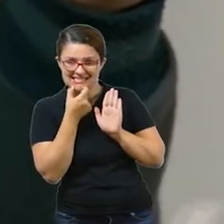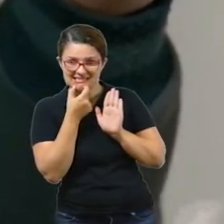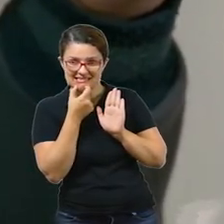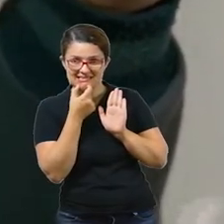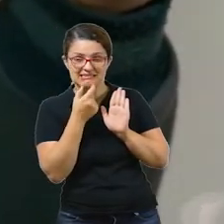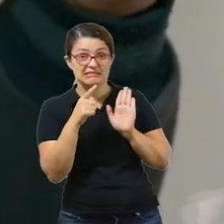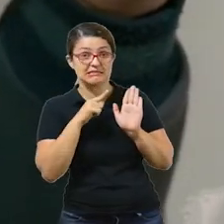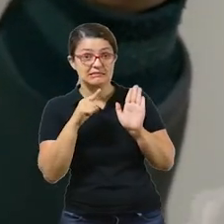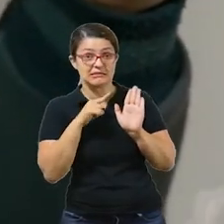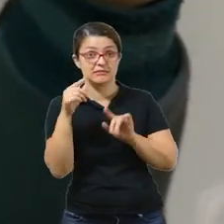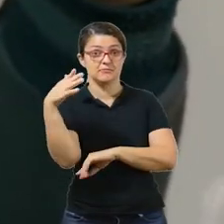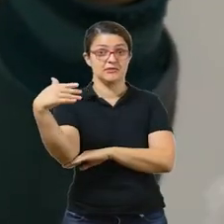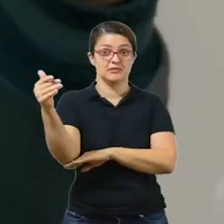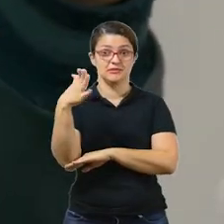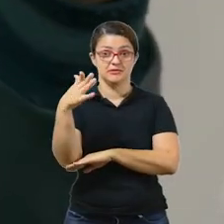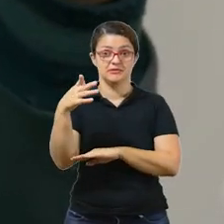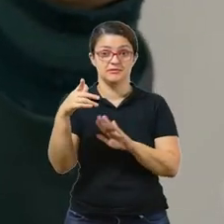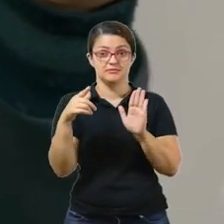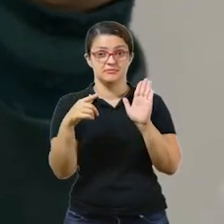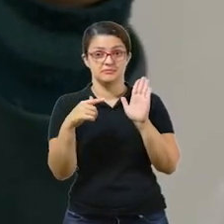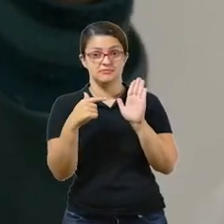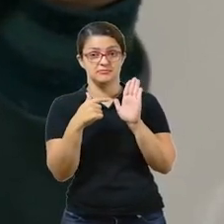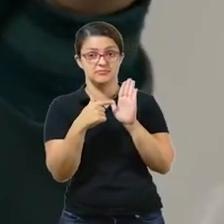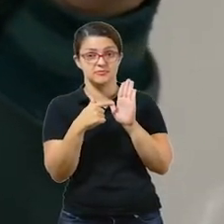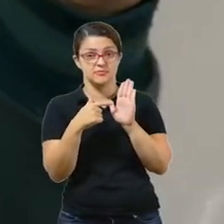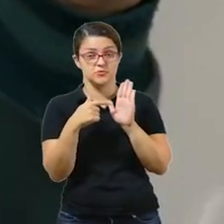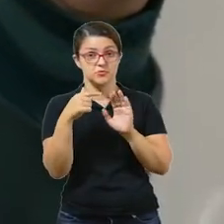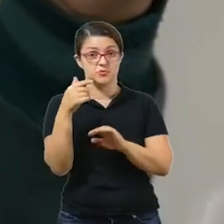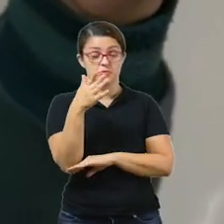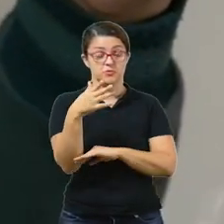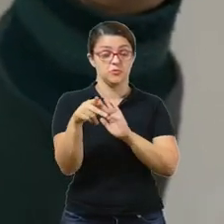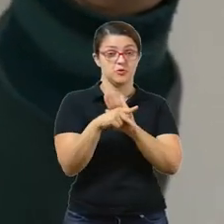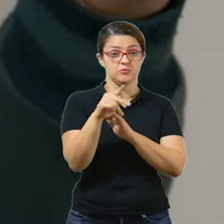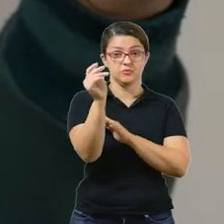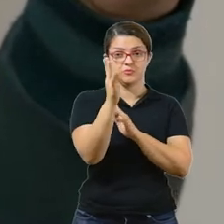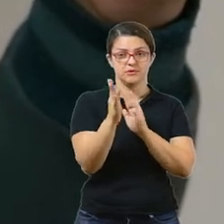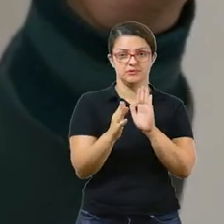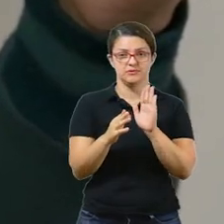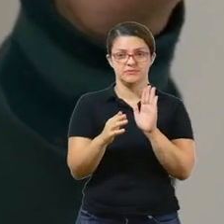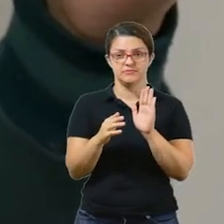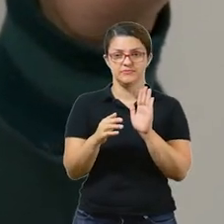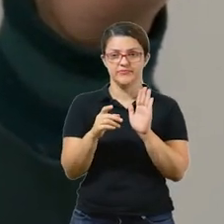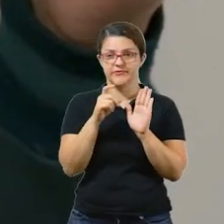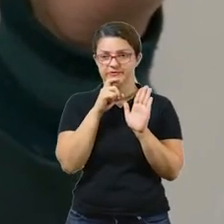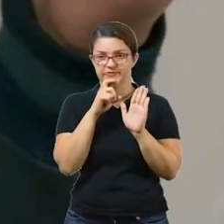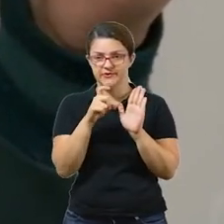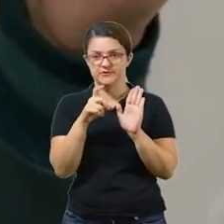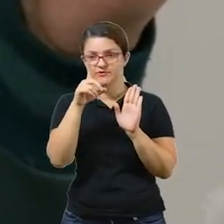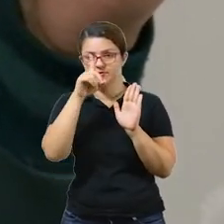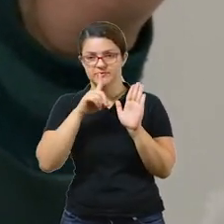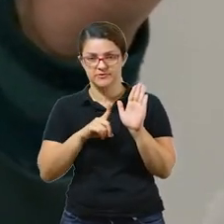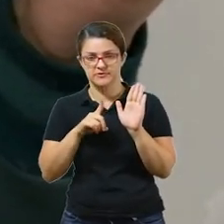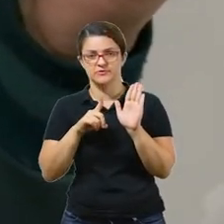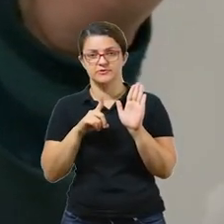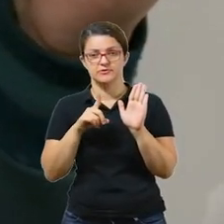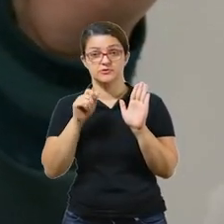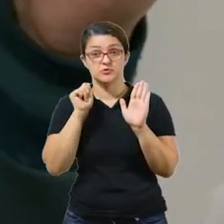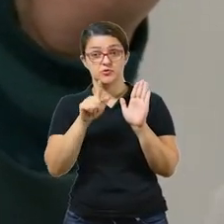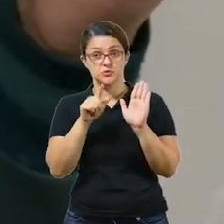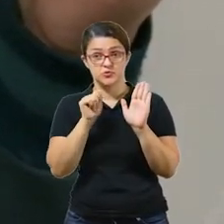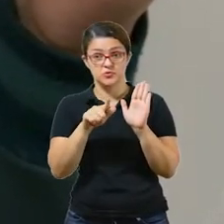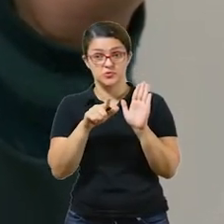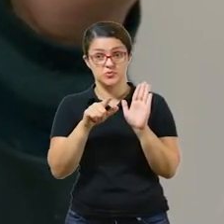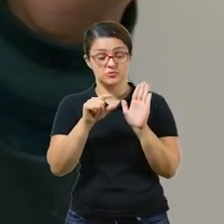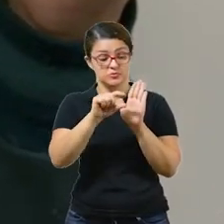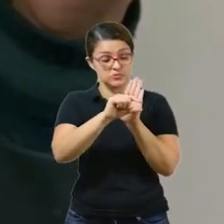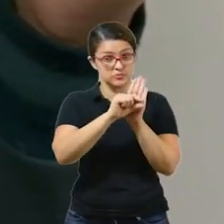parte das duas bandeiras. Aqui eu tenho, no caso do Brasil, as colors green, yellow e